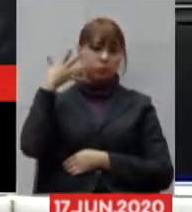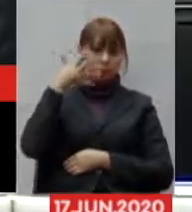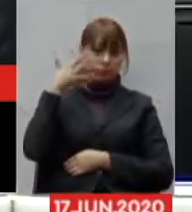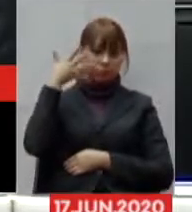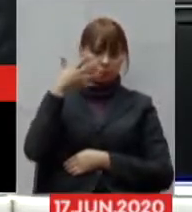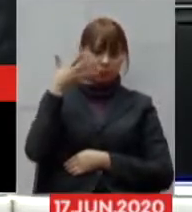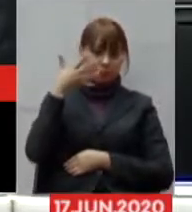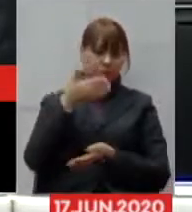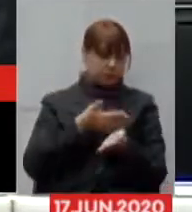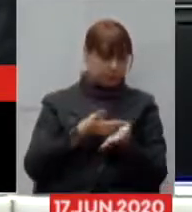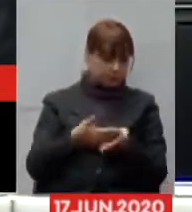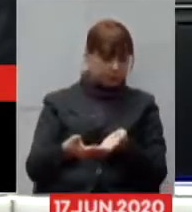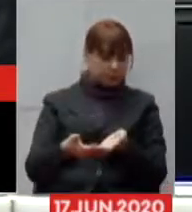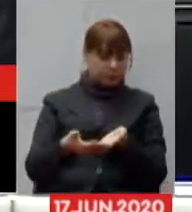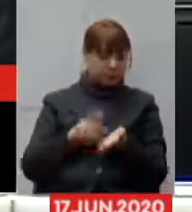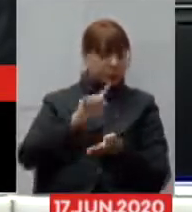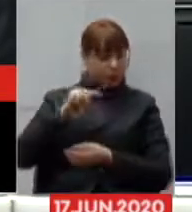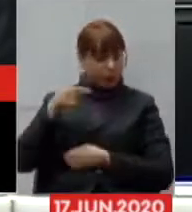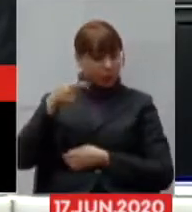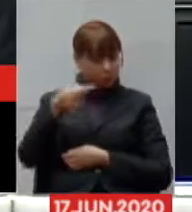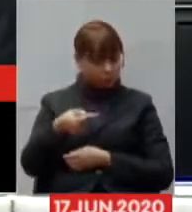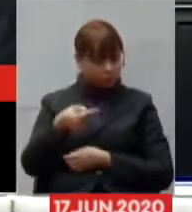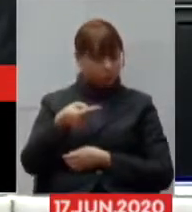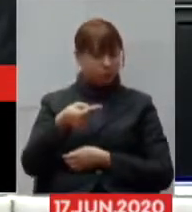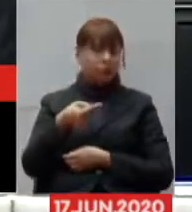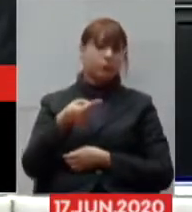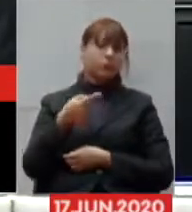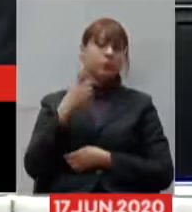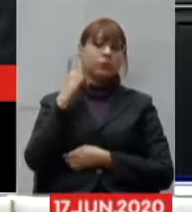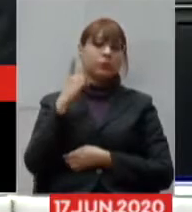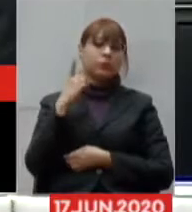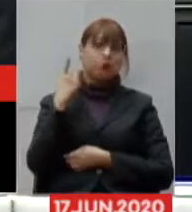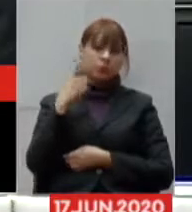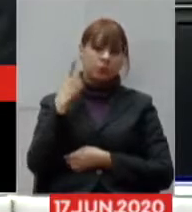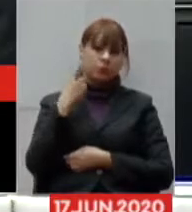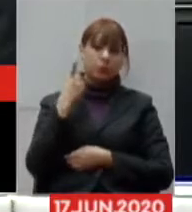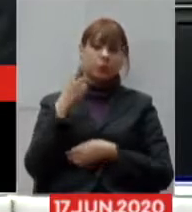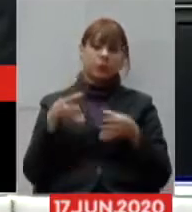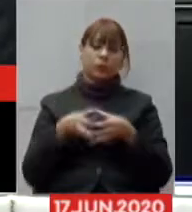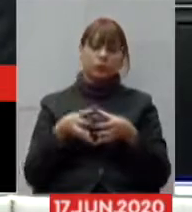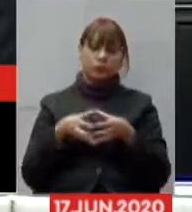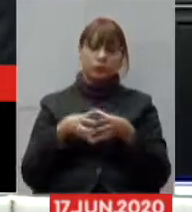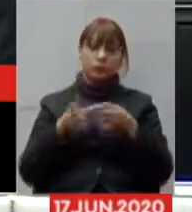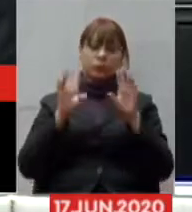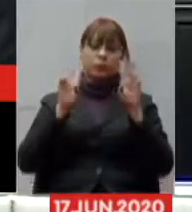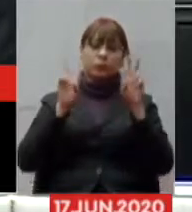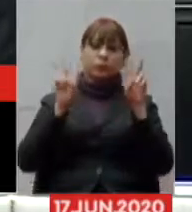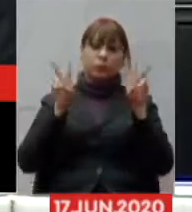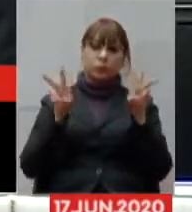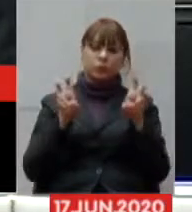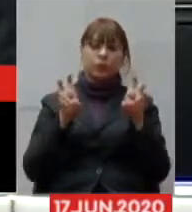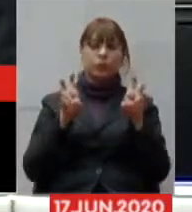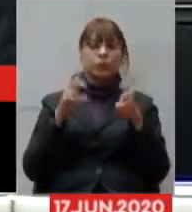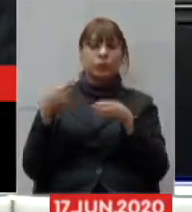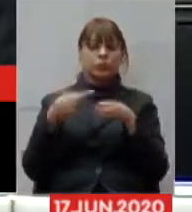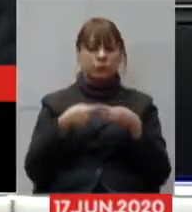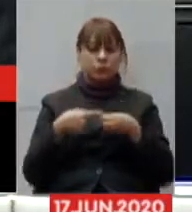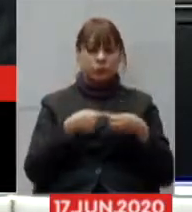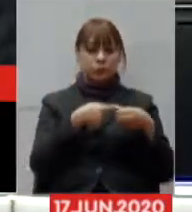iniciais. Em seguida, os membros efetivos da Comissão de Assuntos Municipais e Regionalização